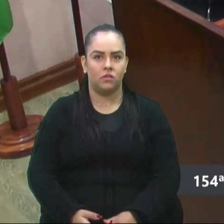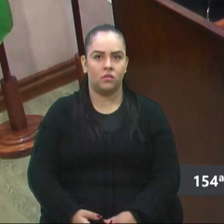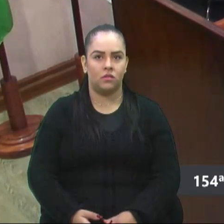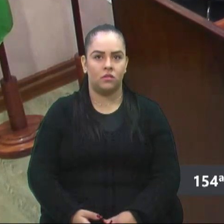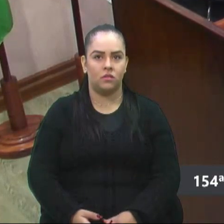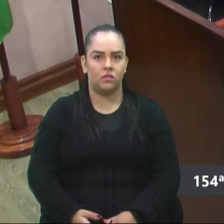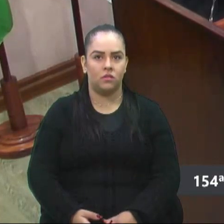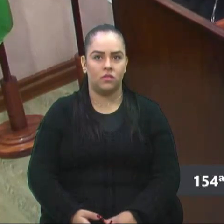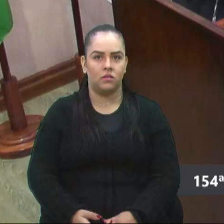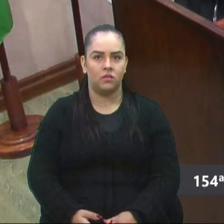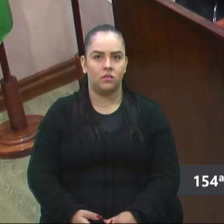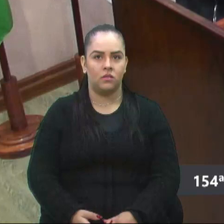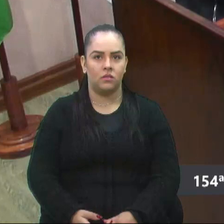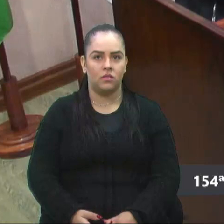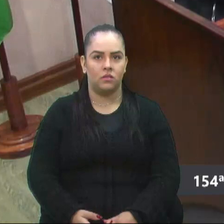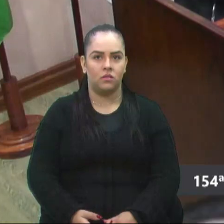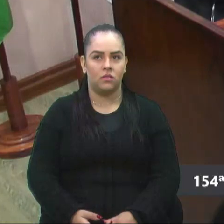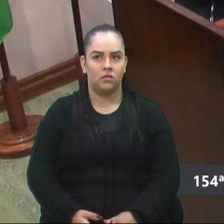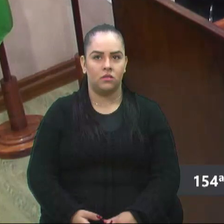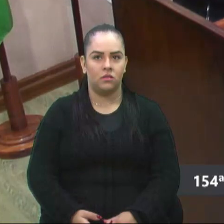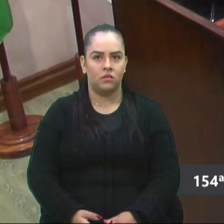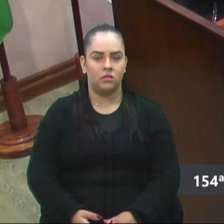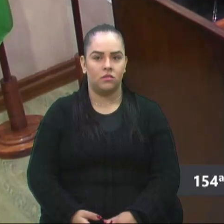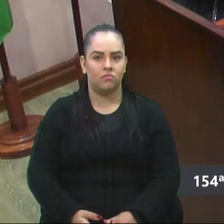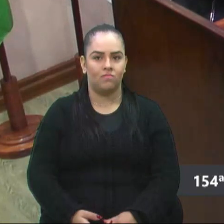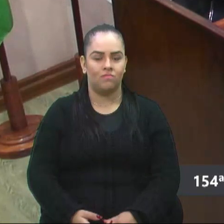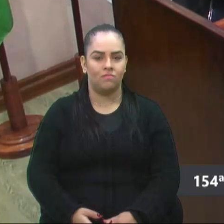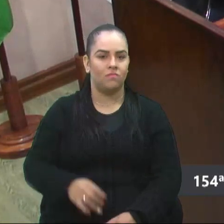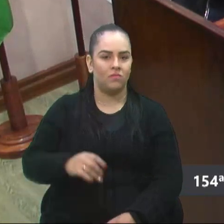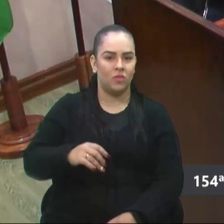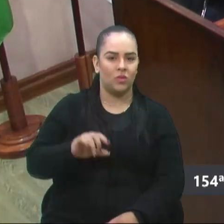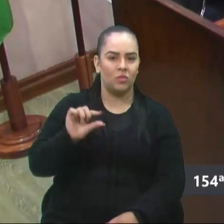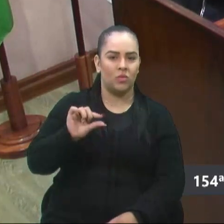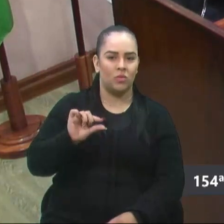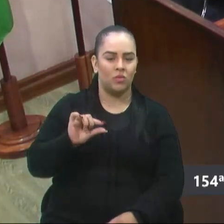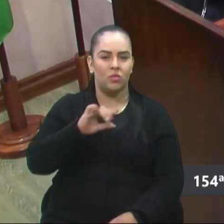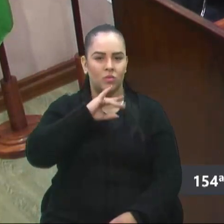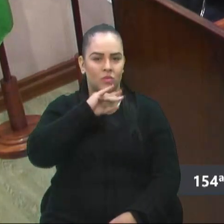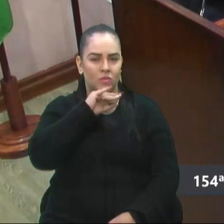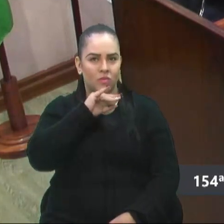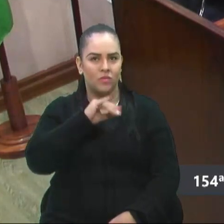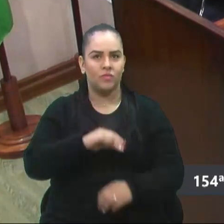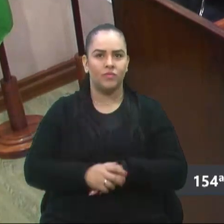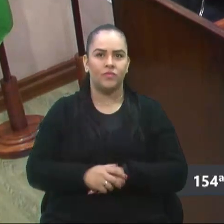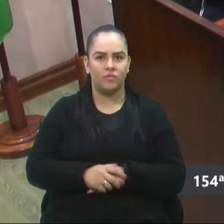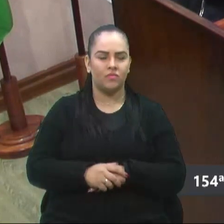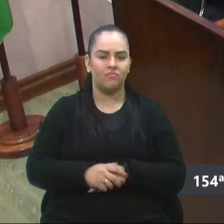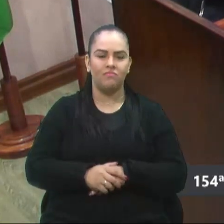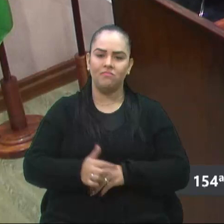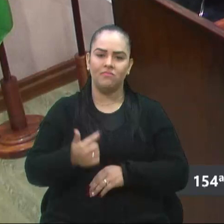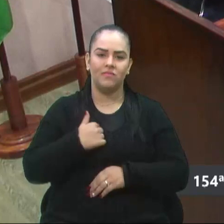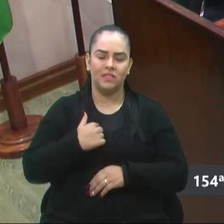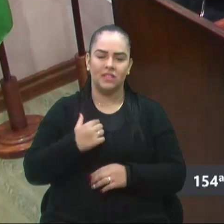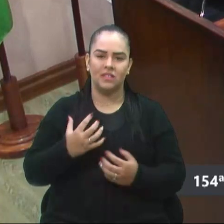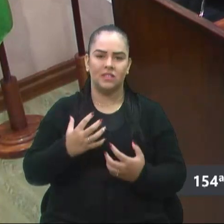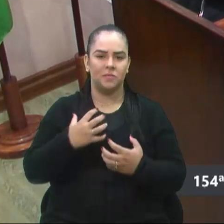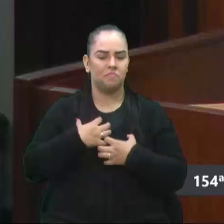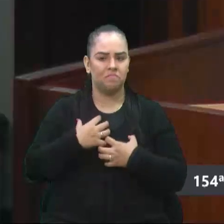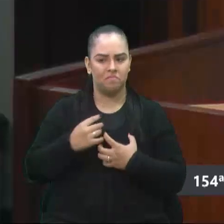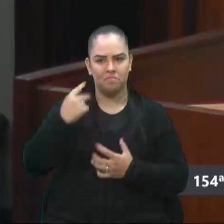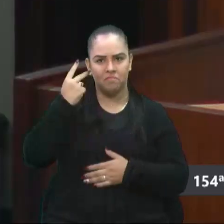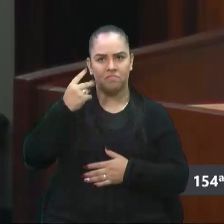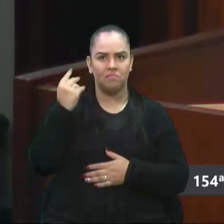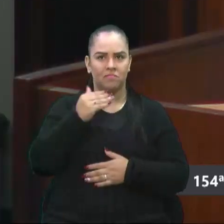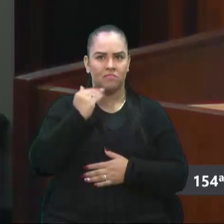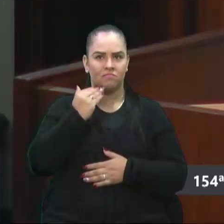Eu iria abrir mão também, hoje de falar, mas eu me senti à vontade, vereadora Marisol,